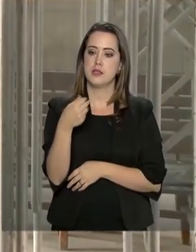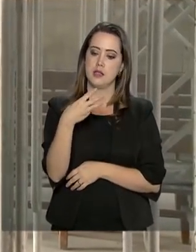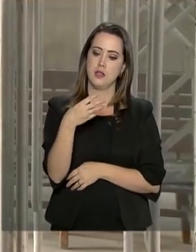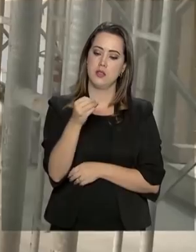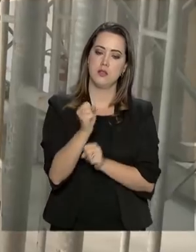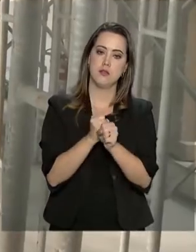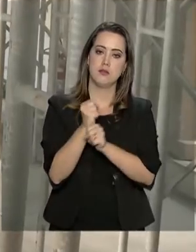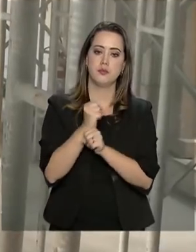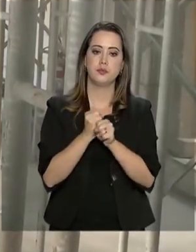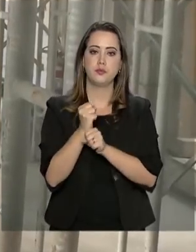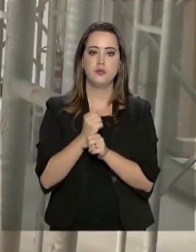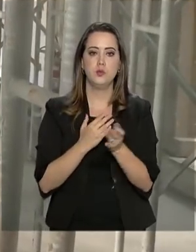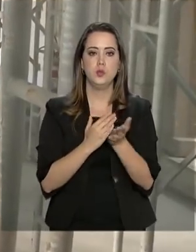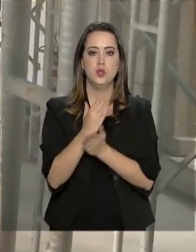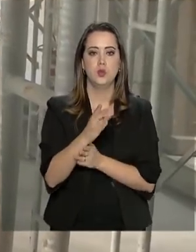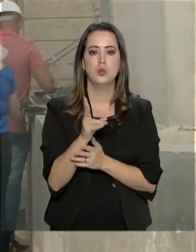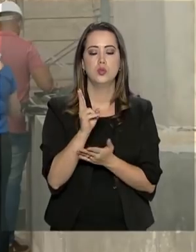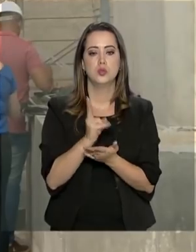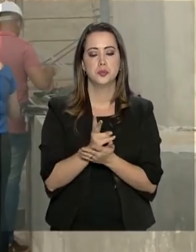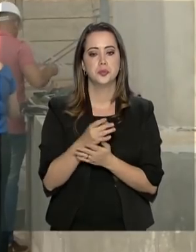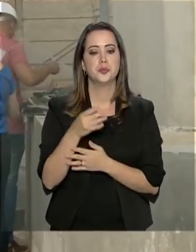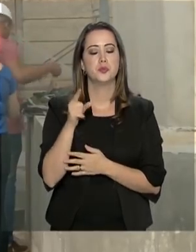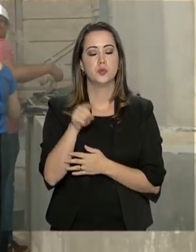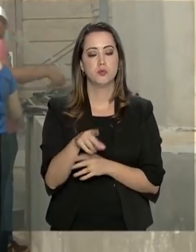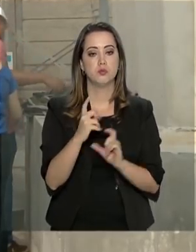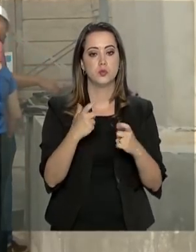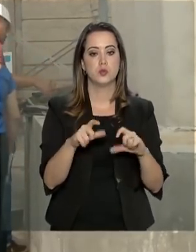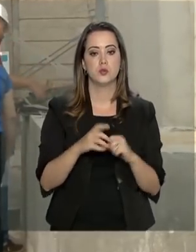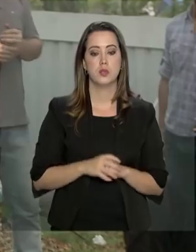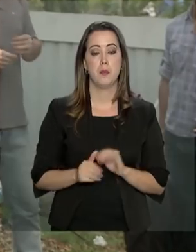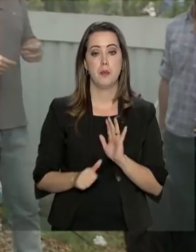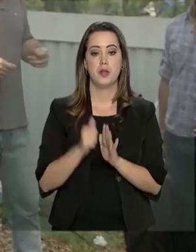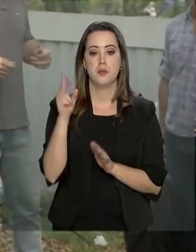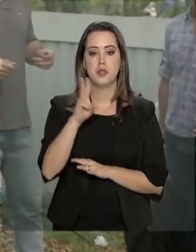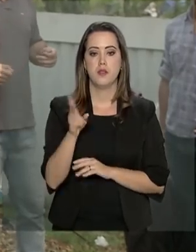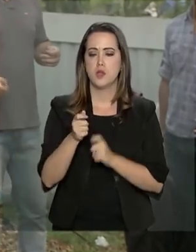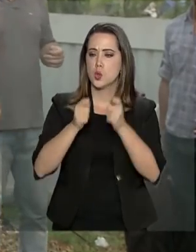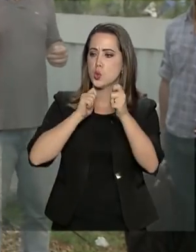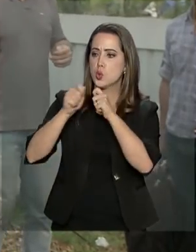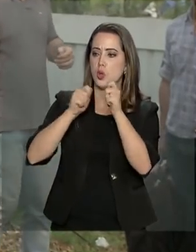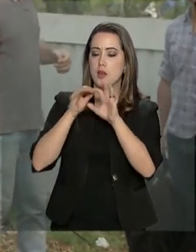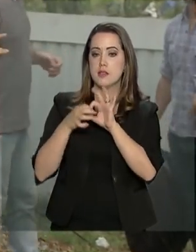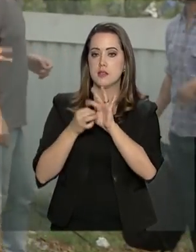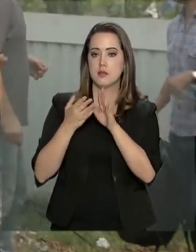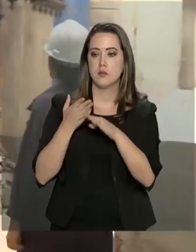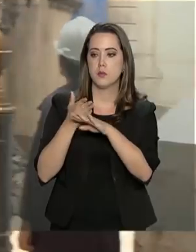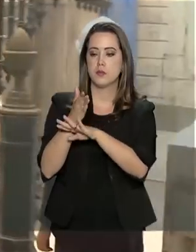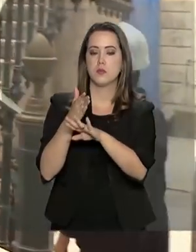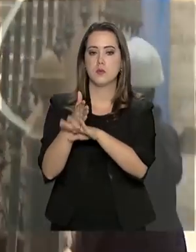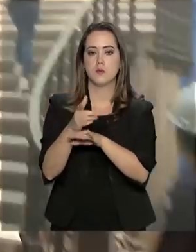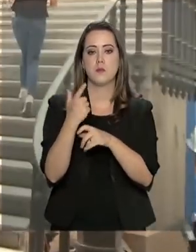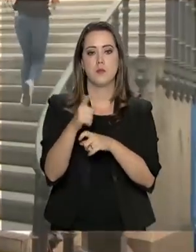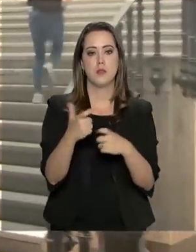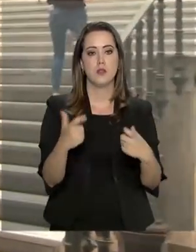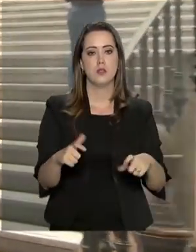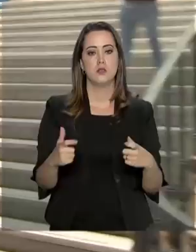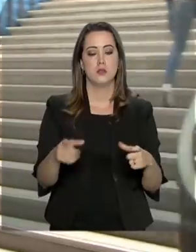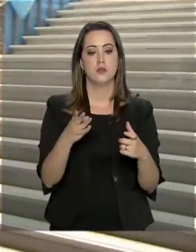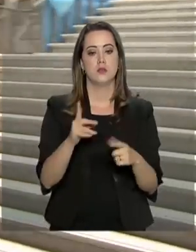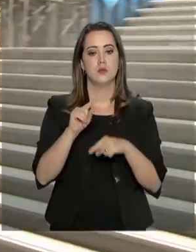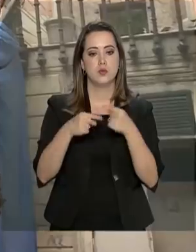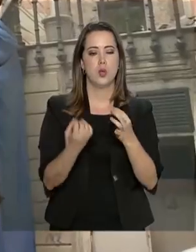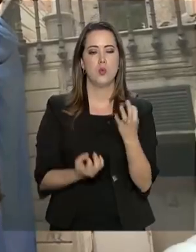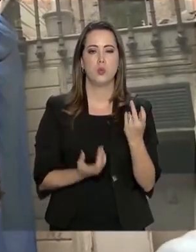anos, continua intacto. Essa foi a primeira vez que jornalistas foram autorizados a entrar no espaço